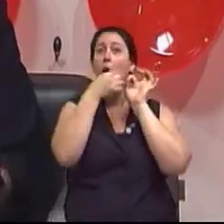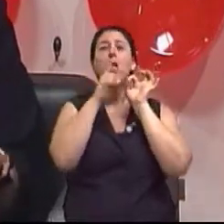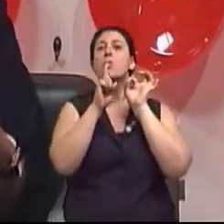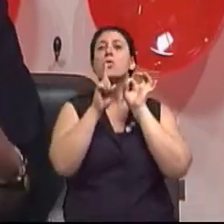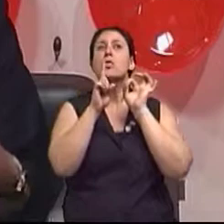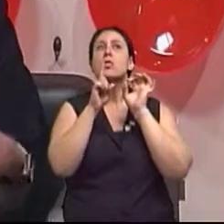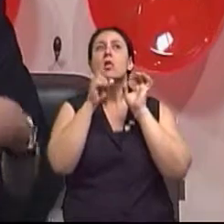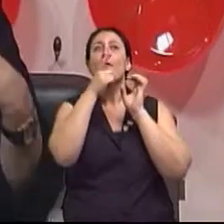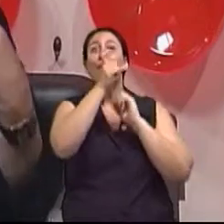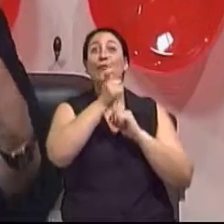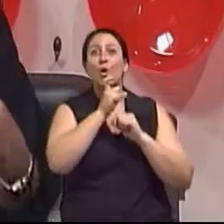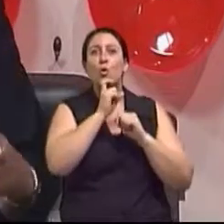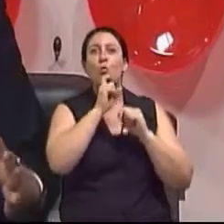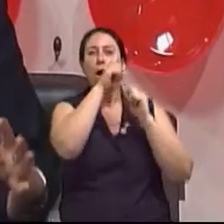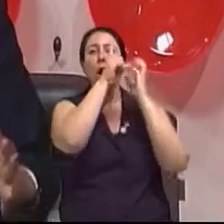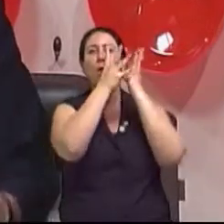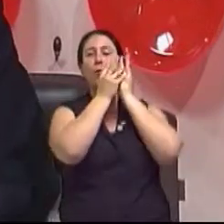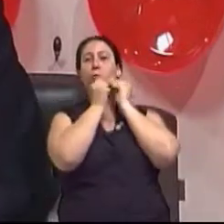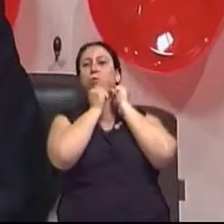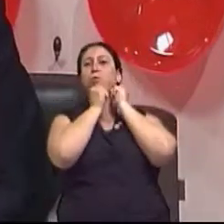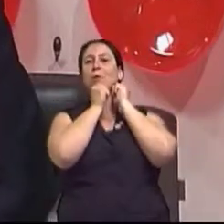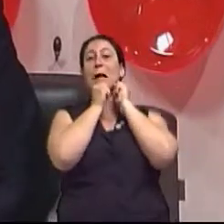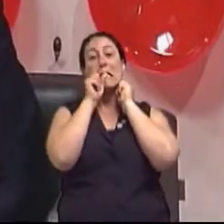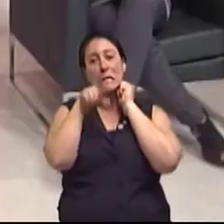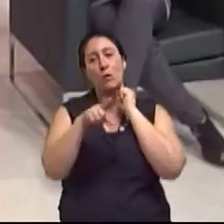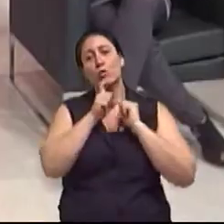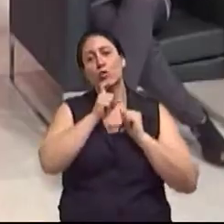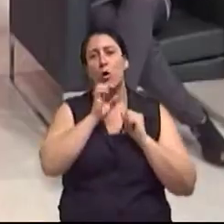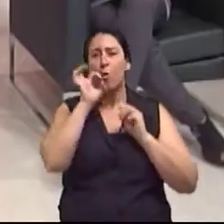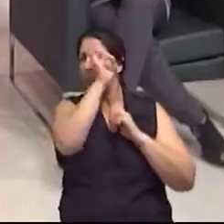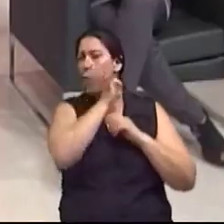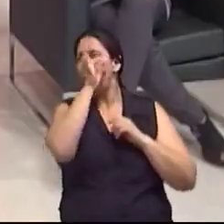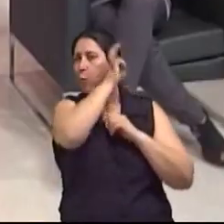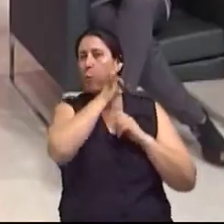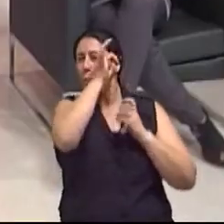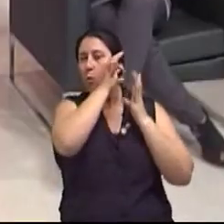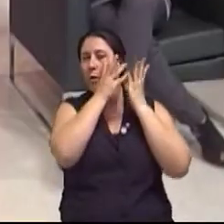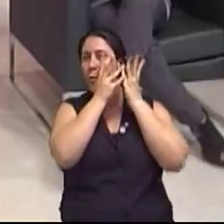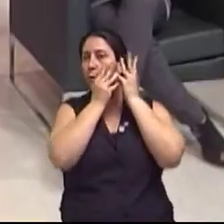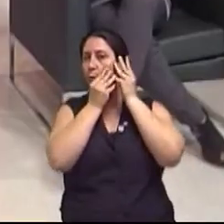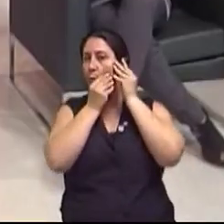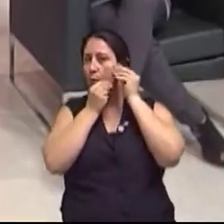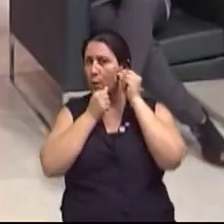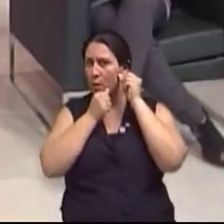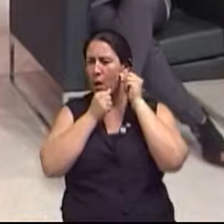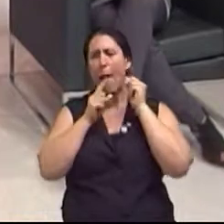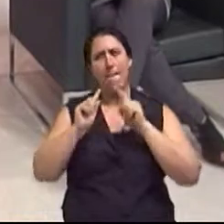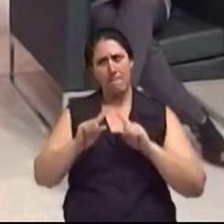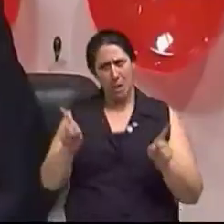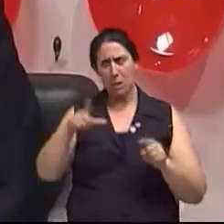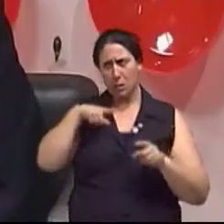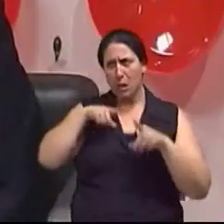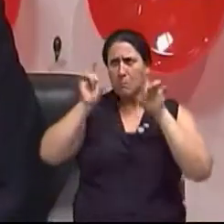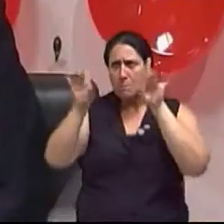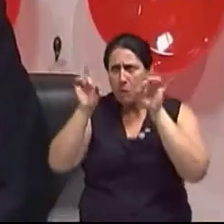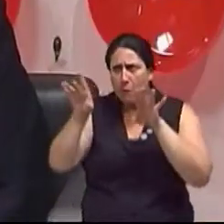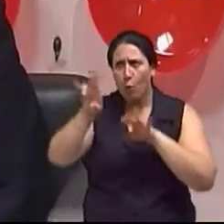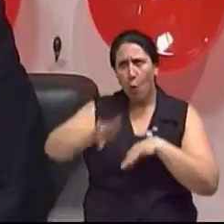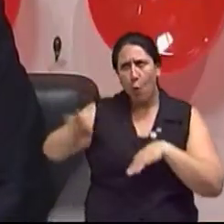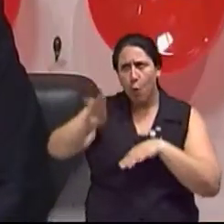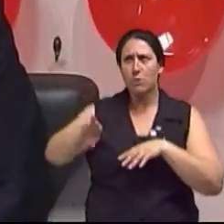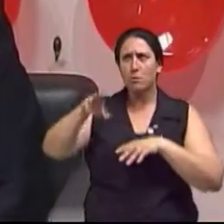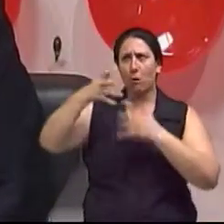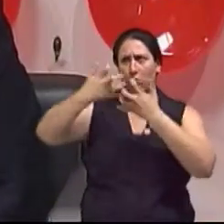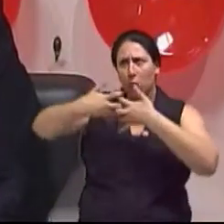Disposição ao nitrogênio, as manchas tendem a desaparecer. Isso é feito com aparelho específico? Geralmente, sim.